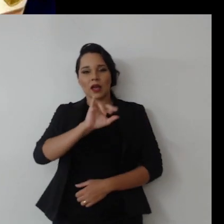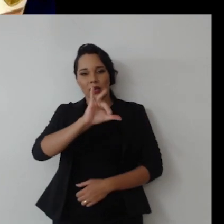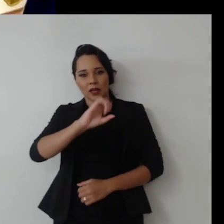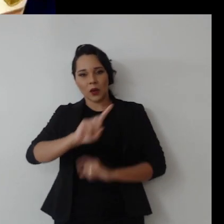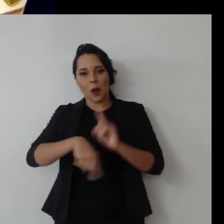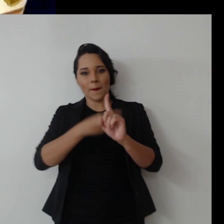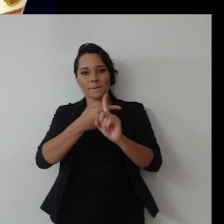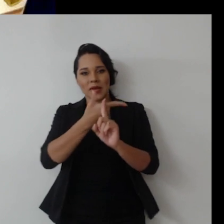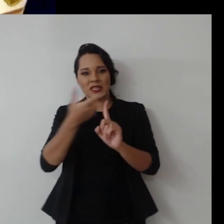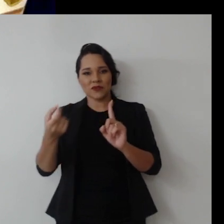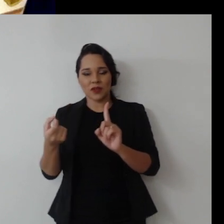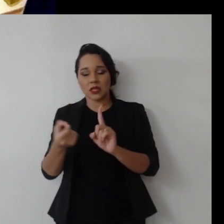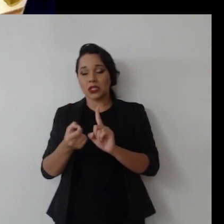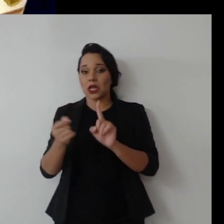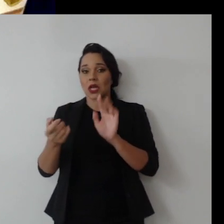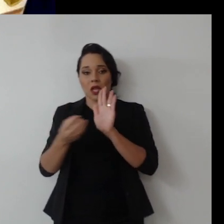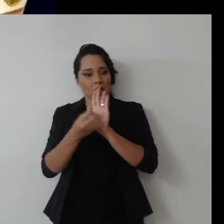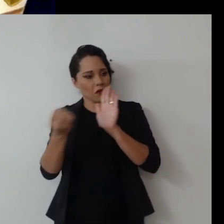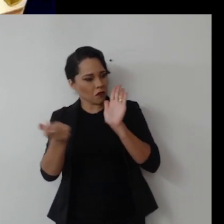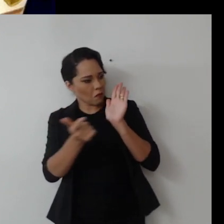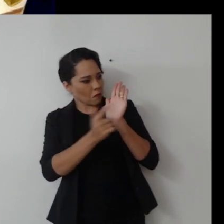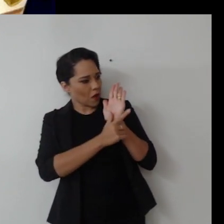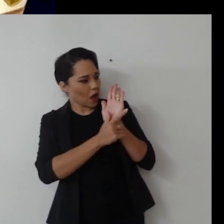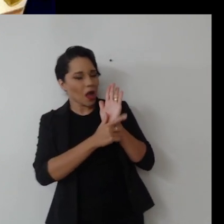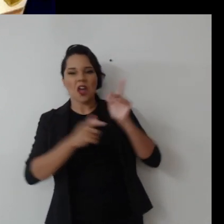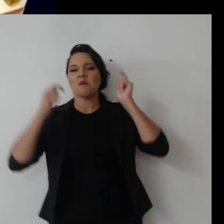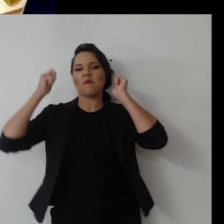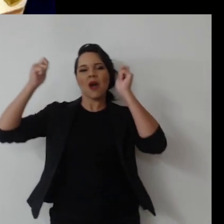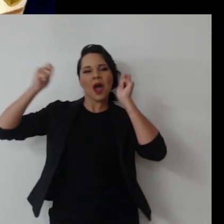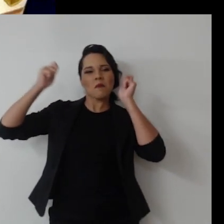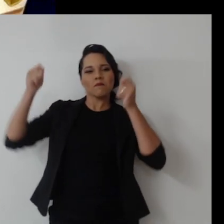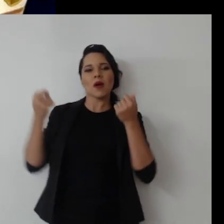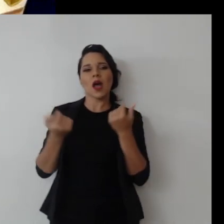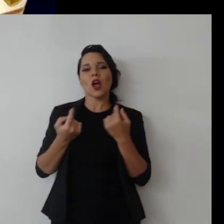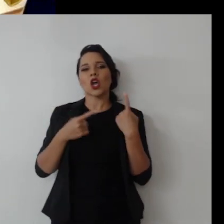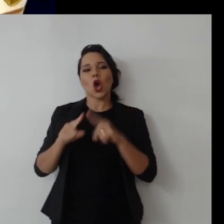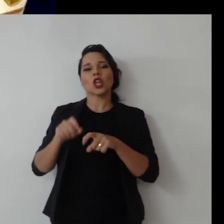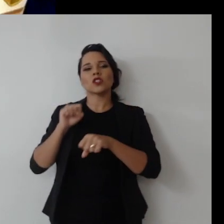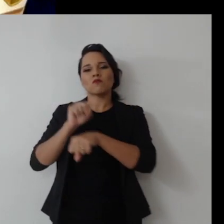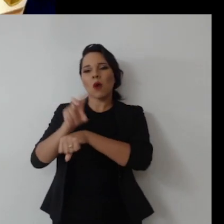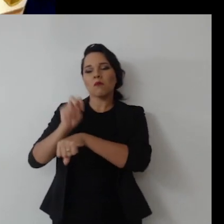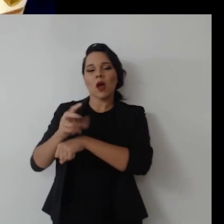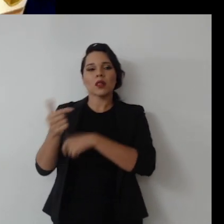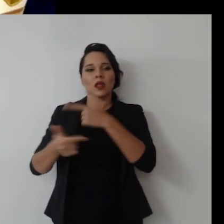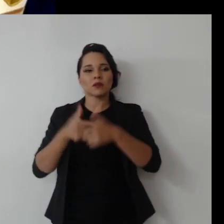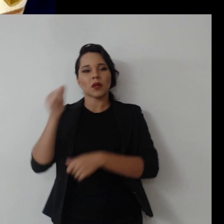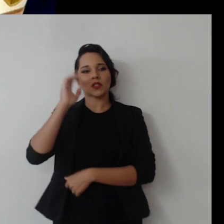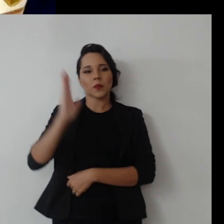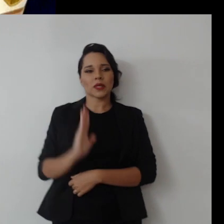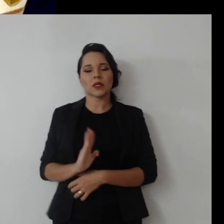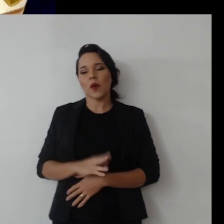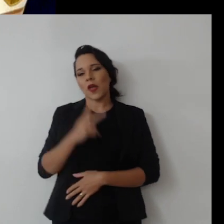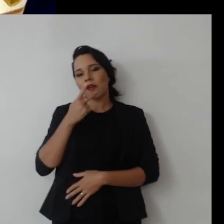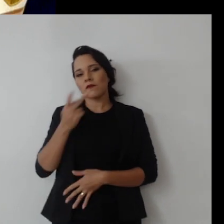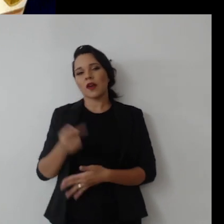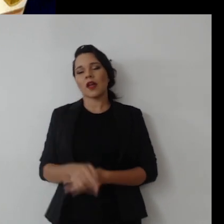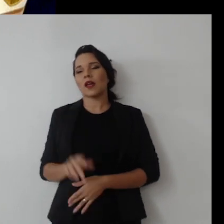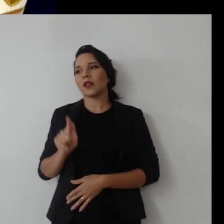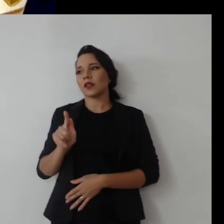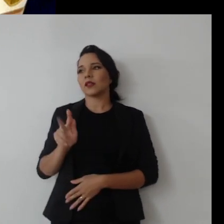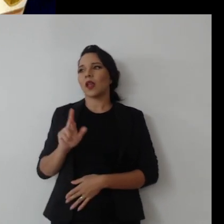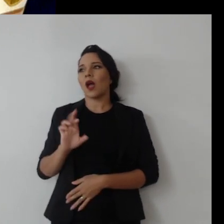mais 20, e saiu na capa do Globo, manifestando sua preocupação com as empresas brasileiras em praticarem